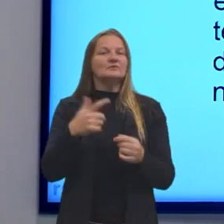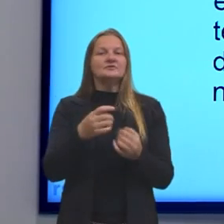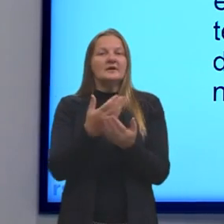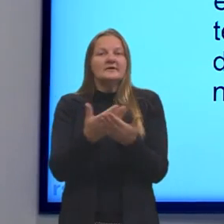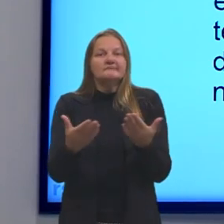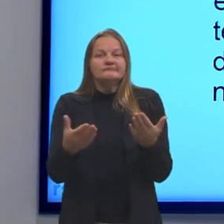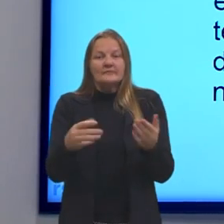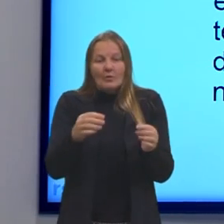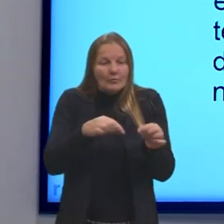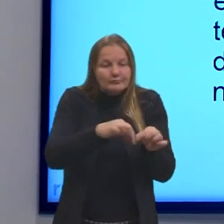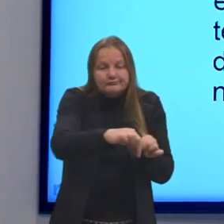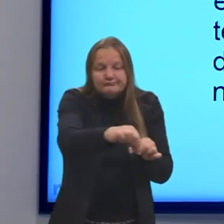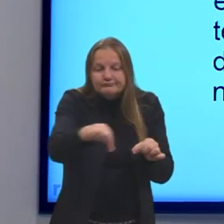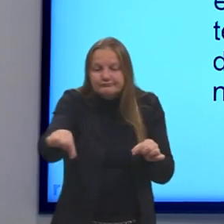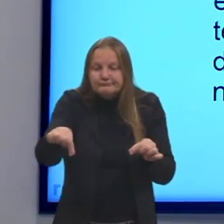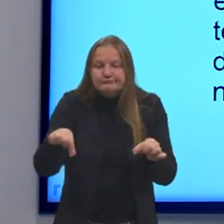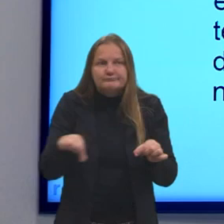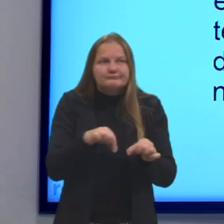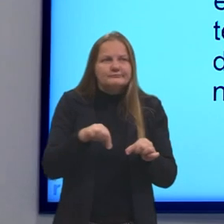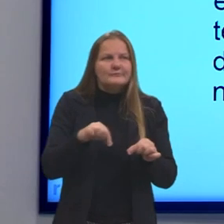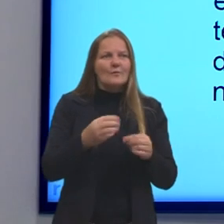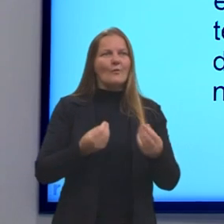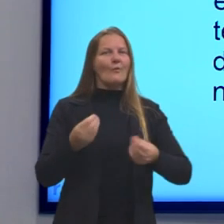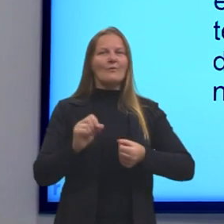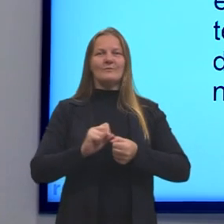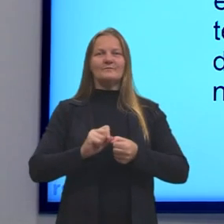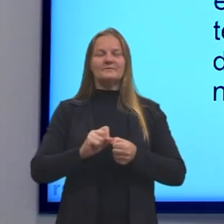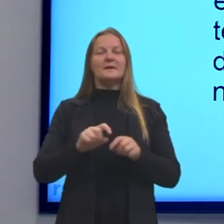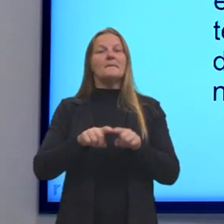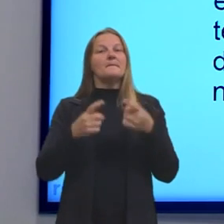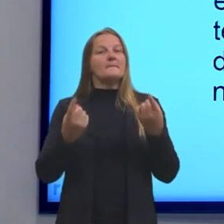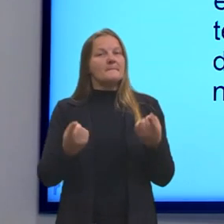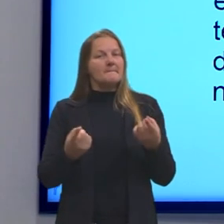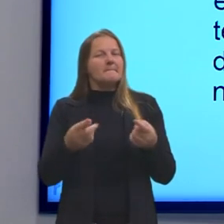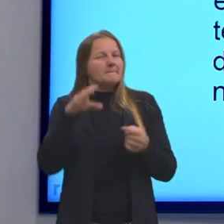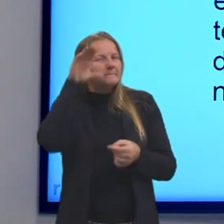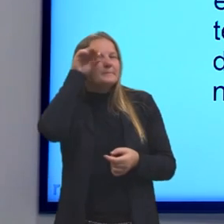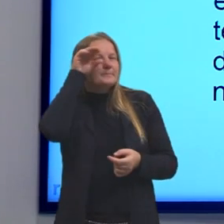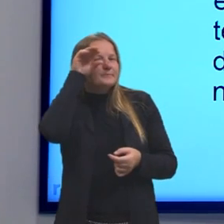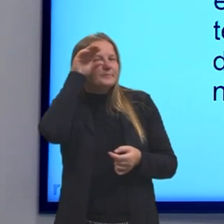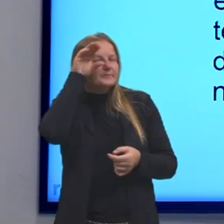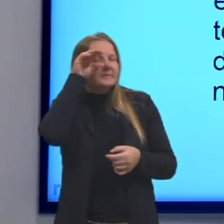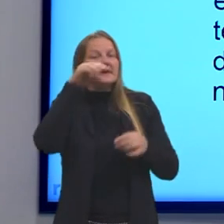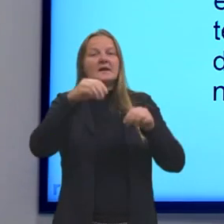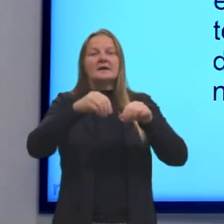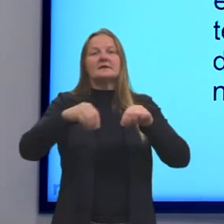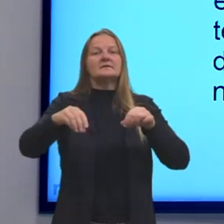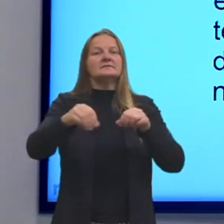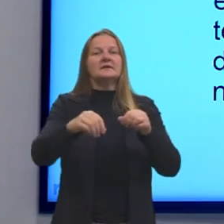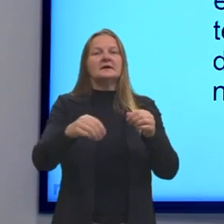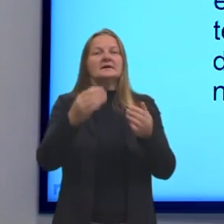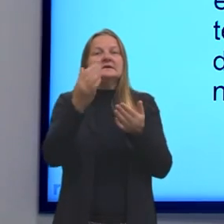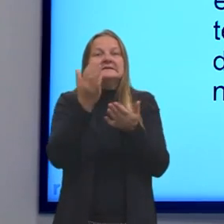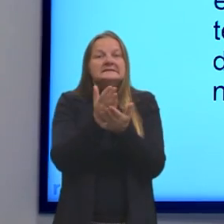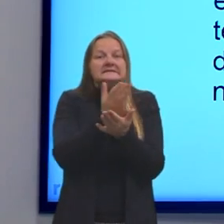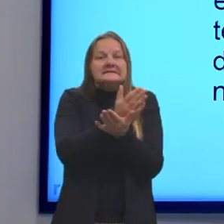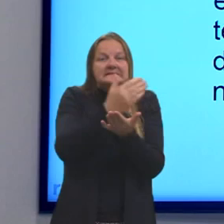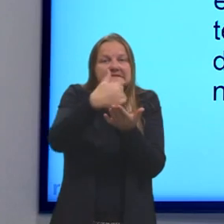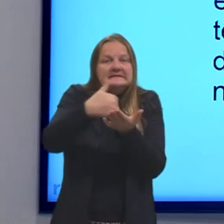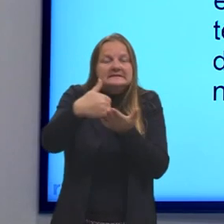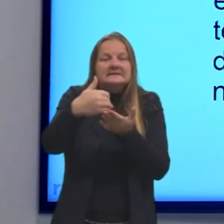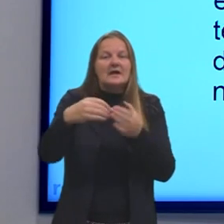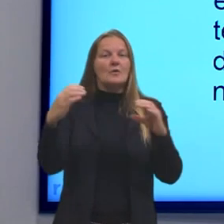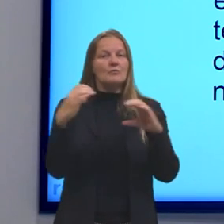perderem essas marcações. Entretanto, eles observaram que as terras não estavam divididas de uma forma